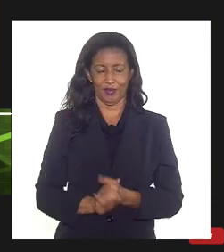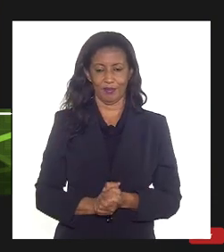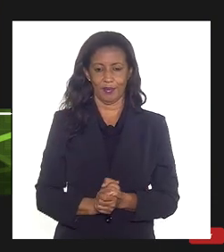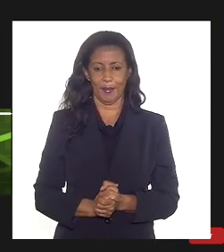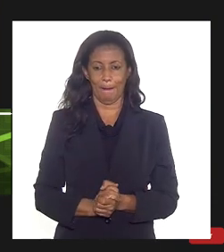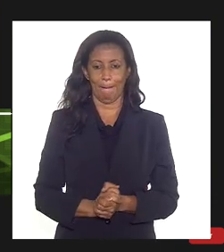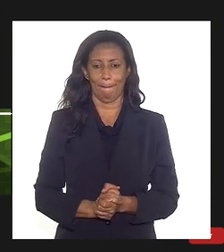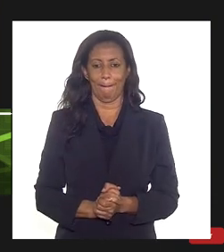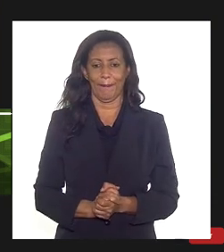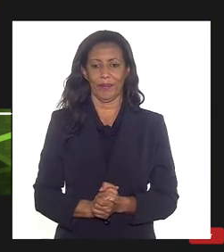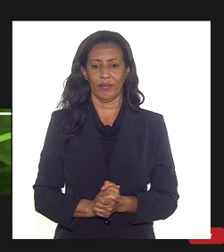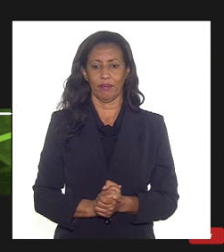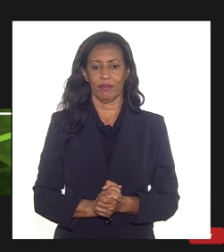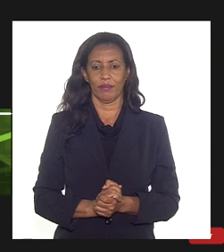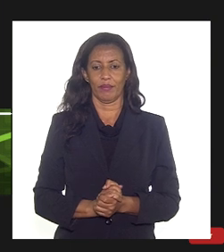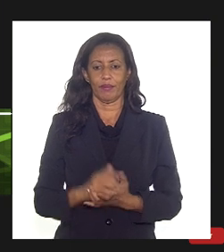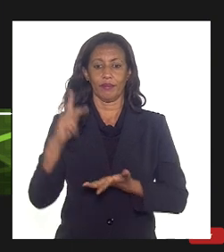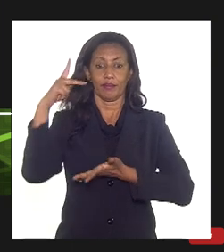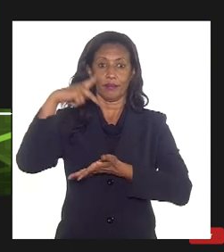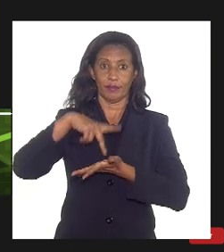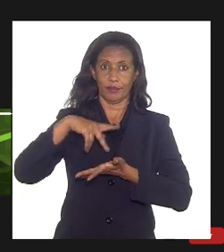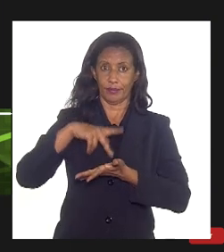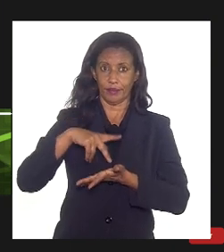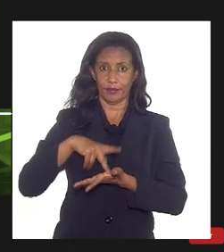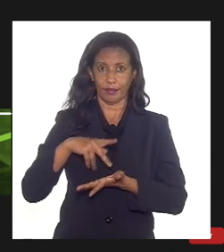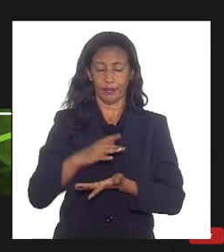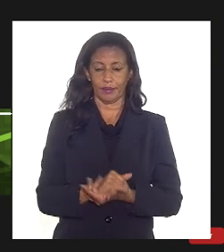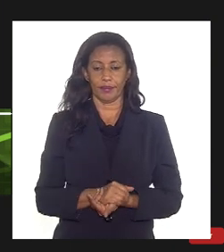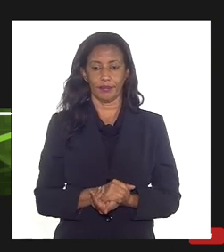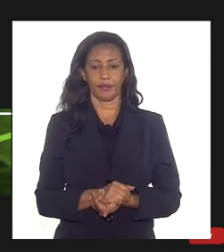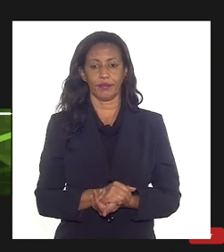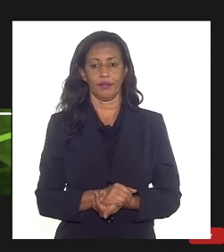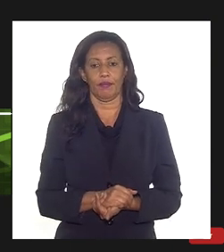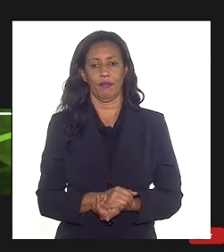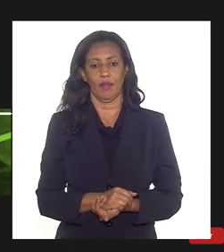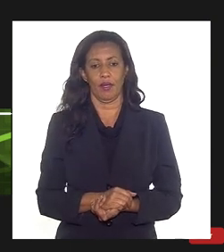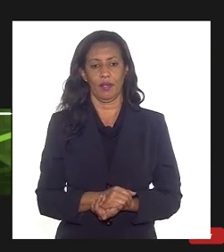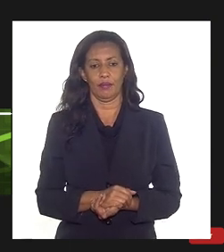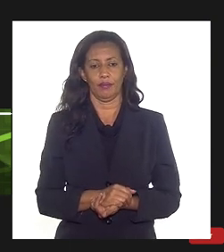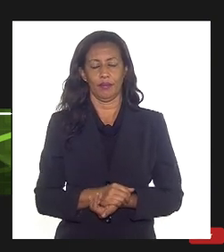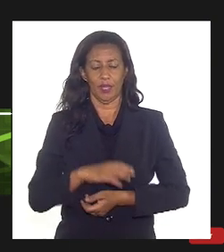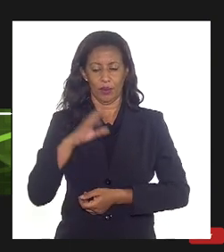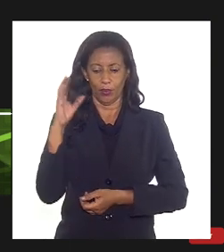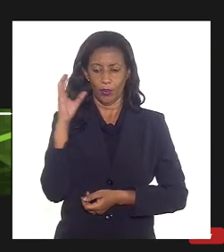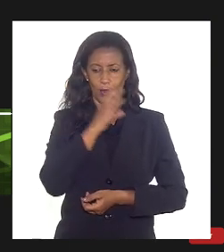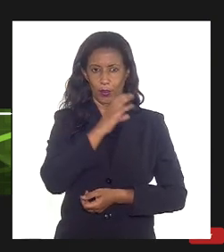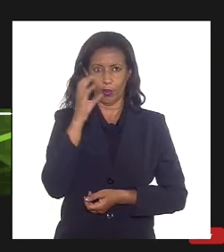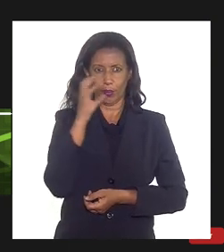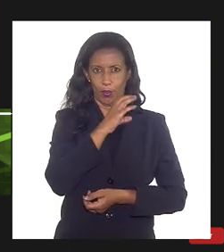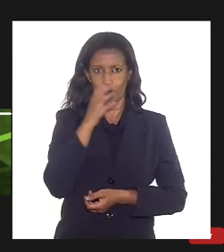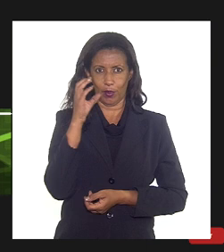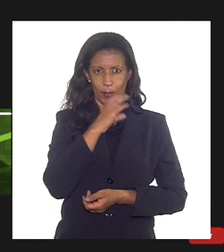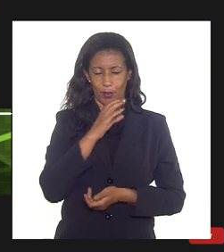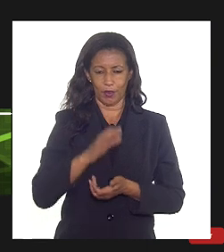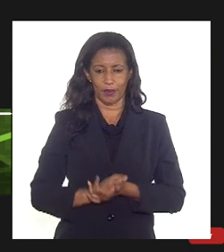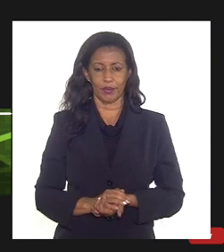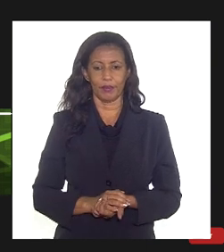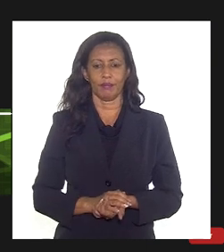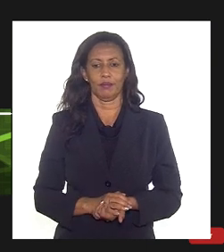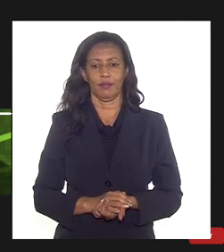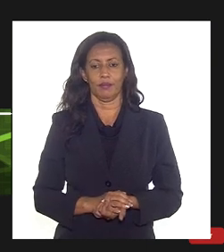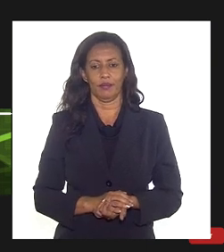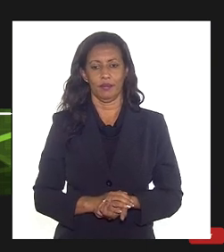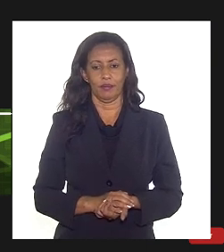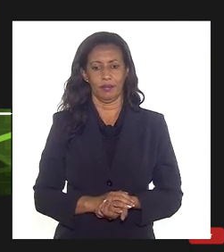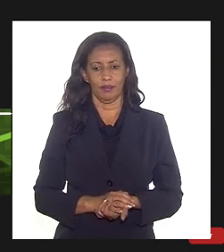na verdade doutor Thiago a velocidade de instalação de